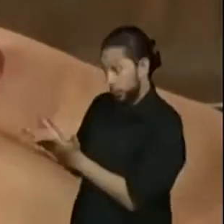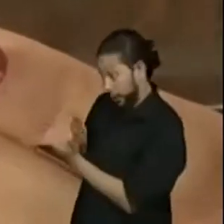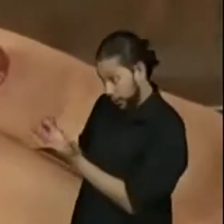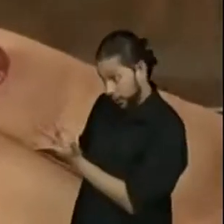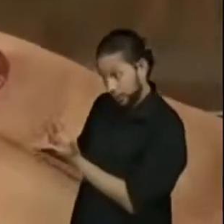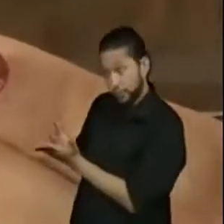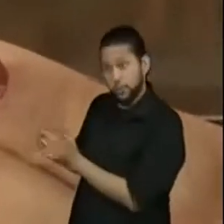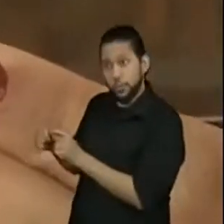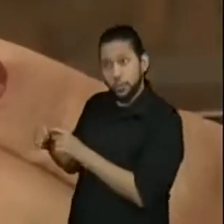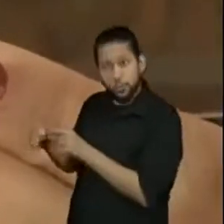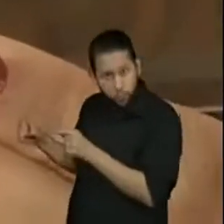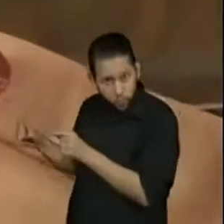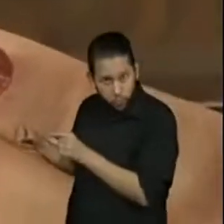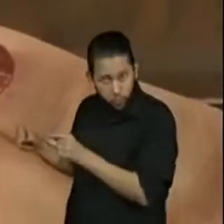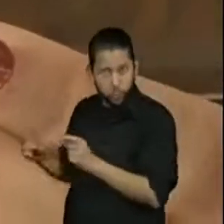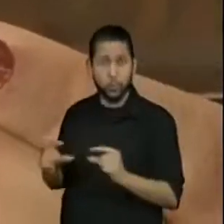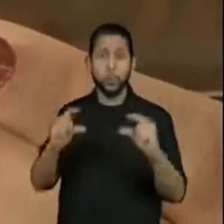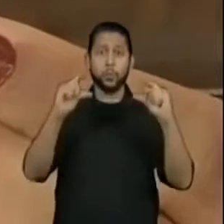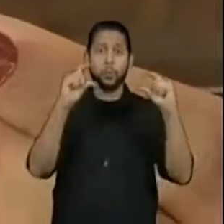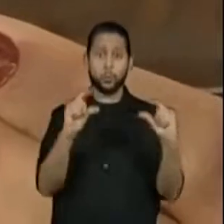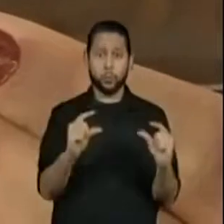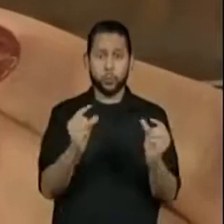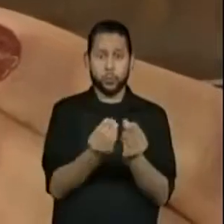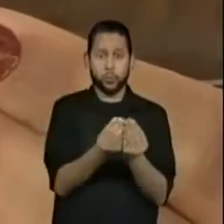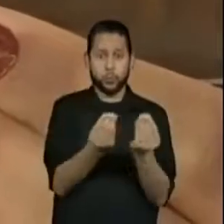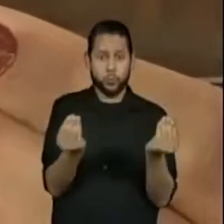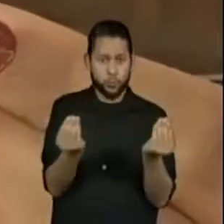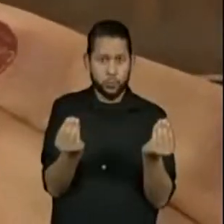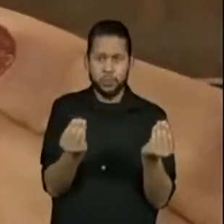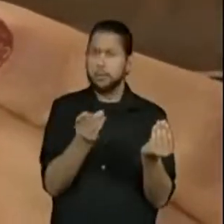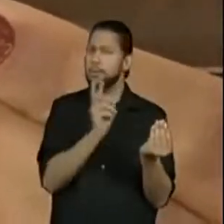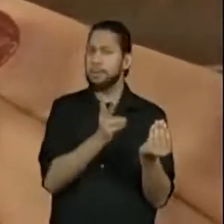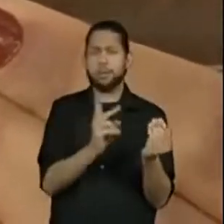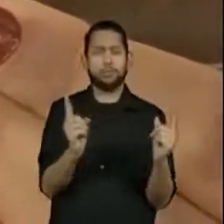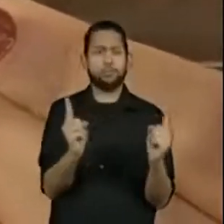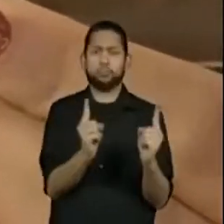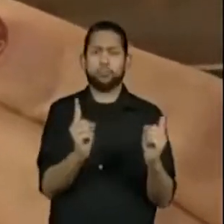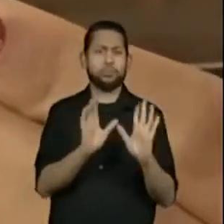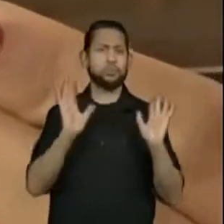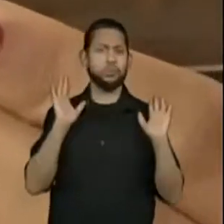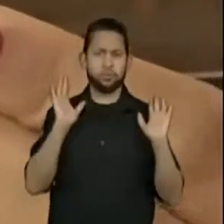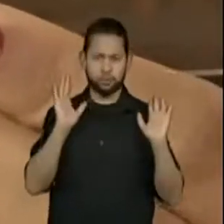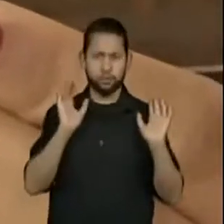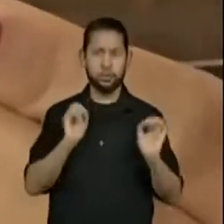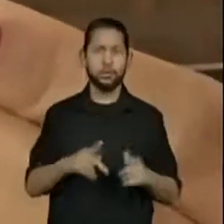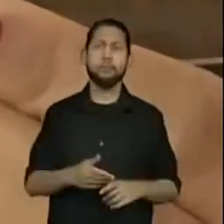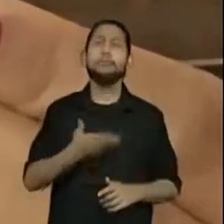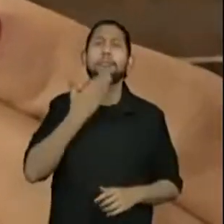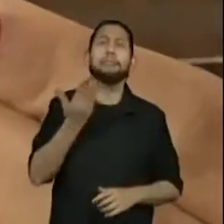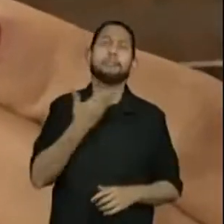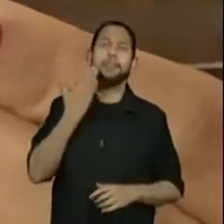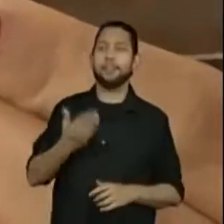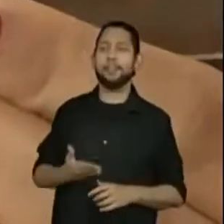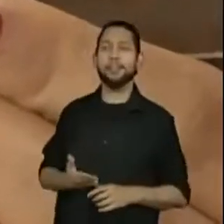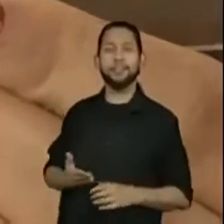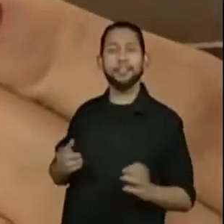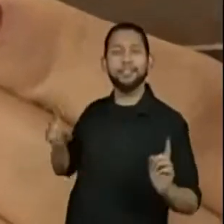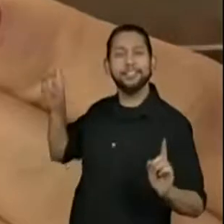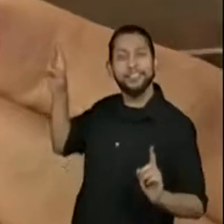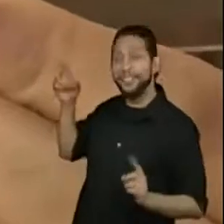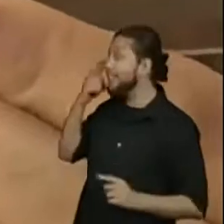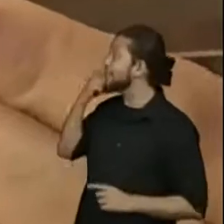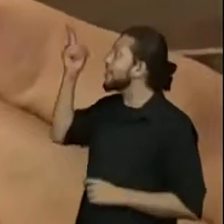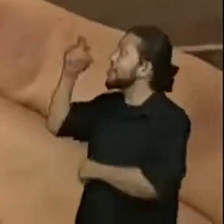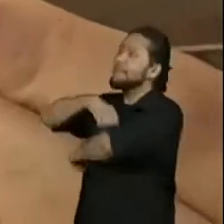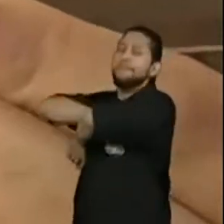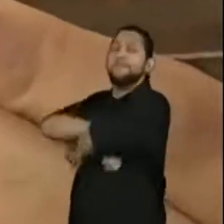da fita que consta no material de vocês. Ó, ficou fácil. Vai. Quanto